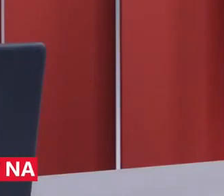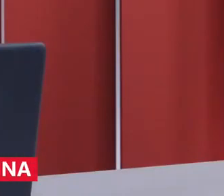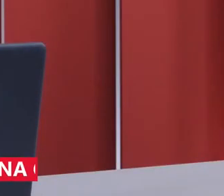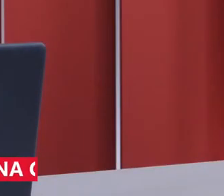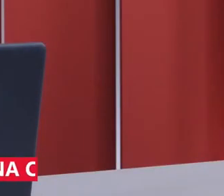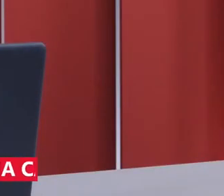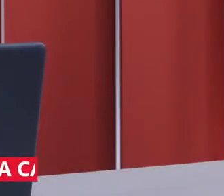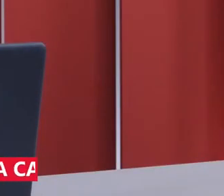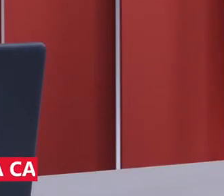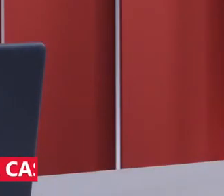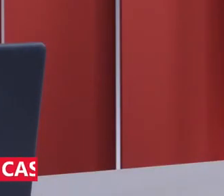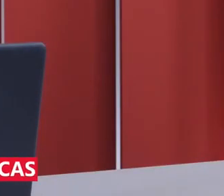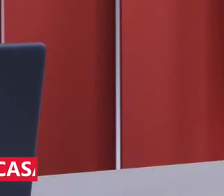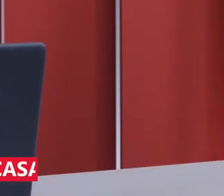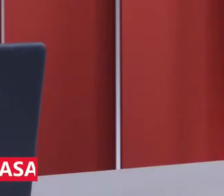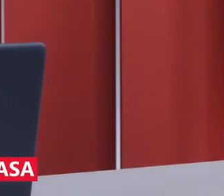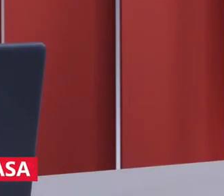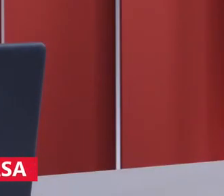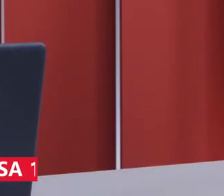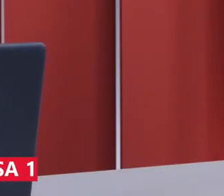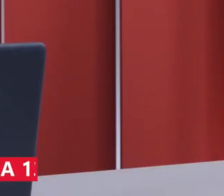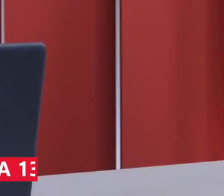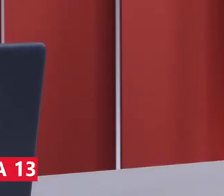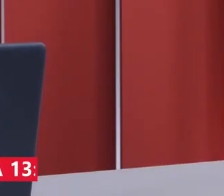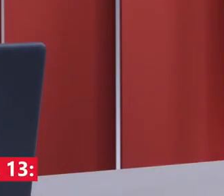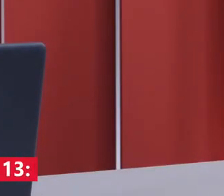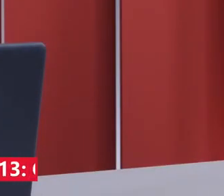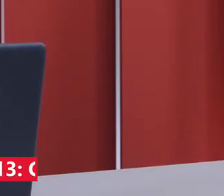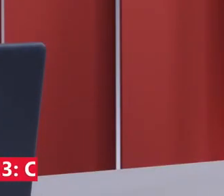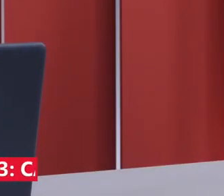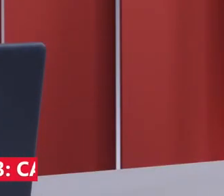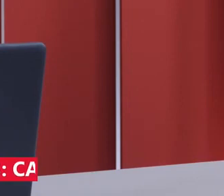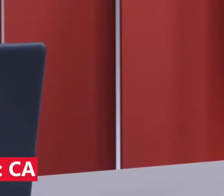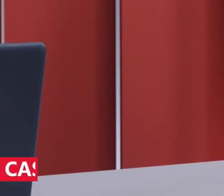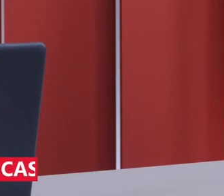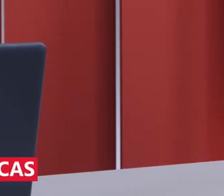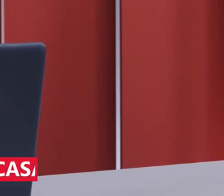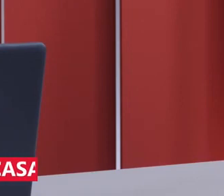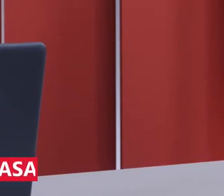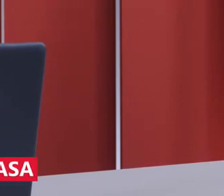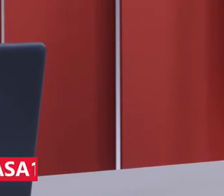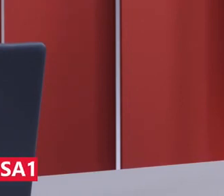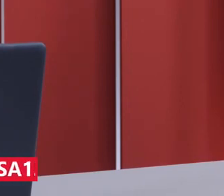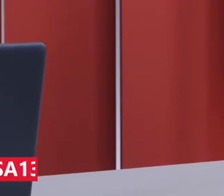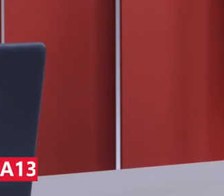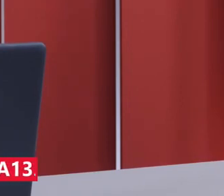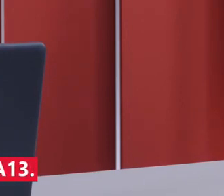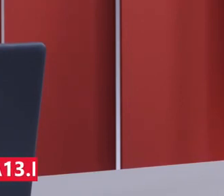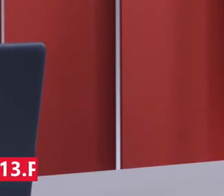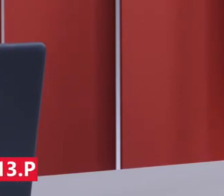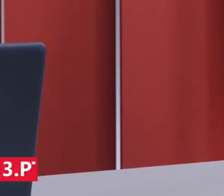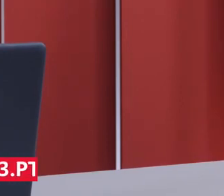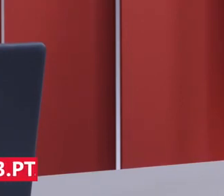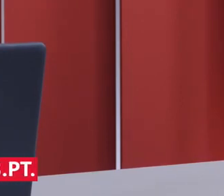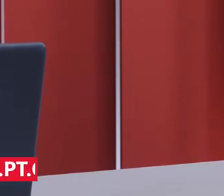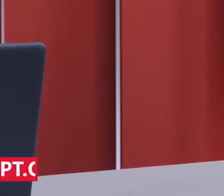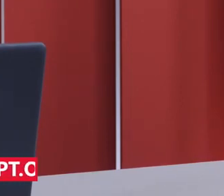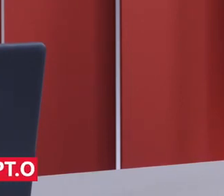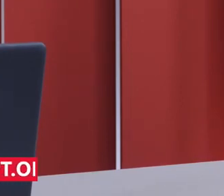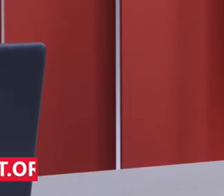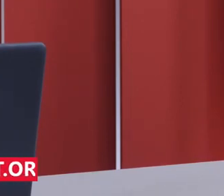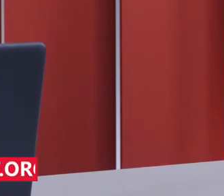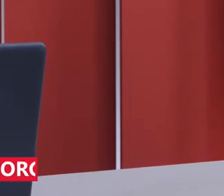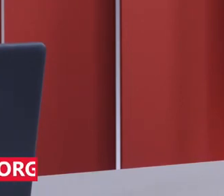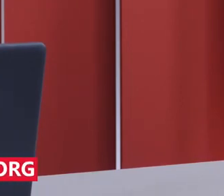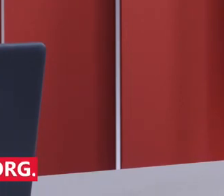Portanto, a reação do Ministério da Justiça a esses abusos aqui. Bom dia para Eliane Machado também, que está dizendo que é